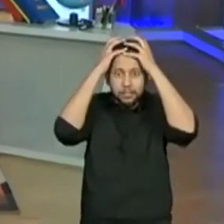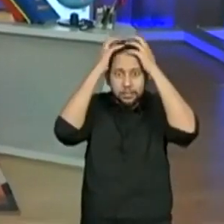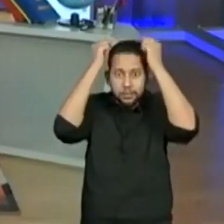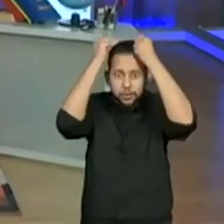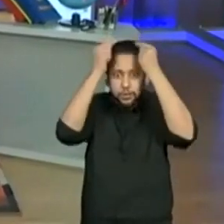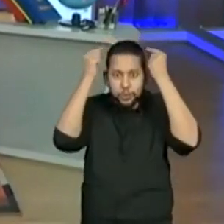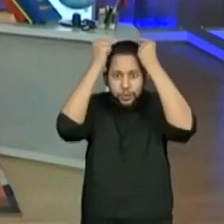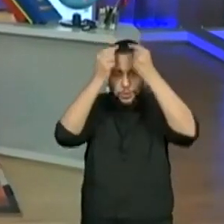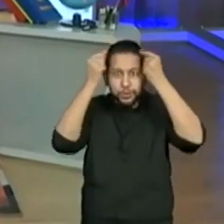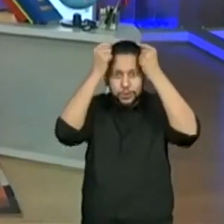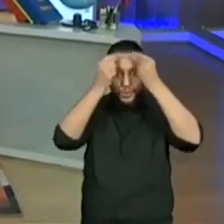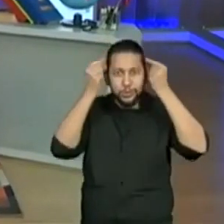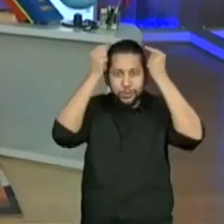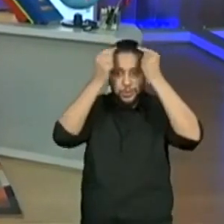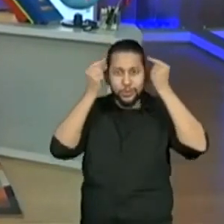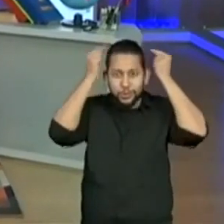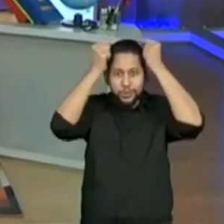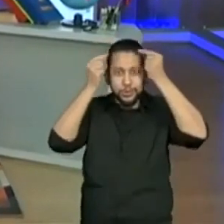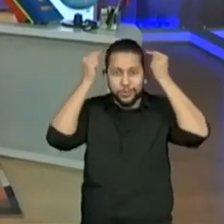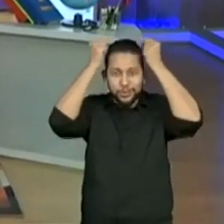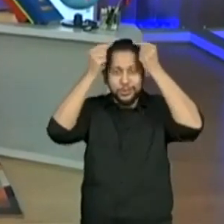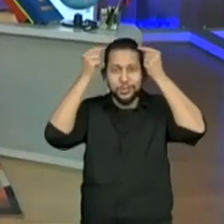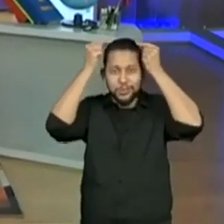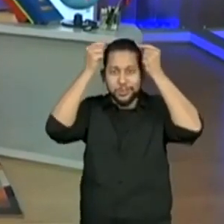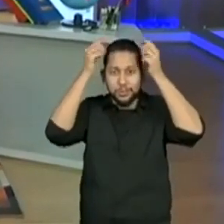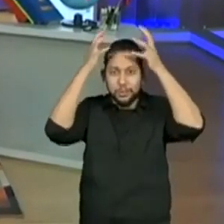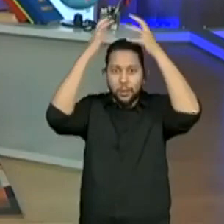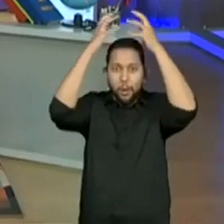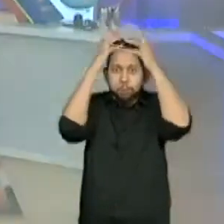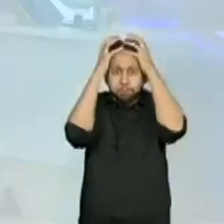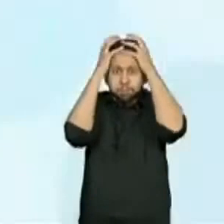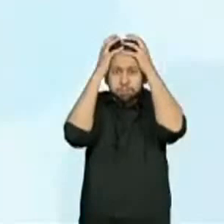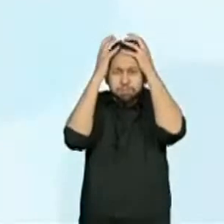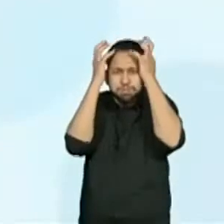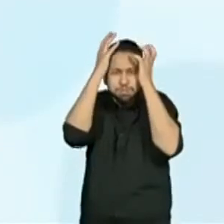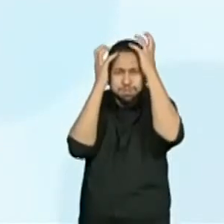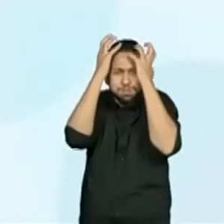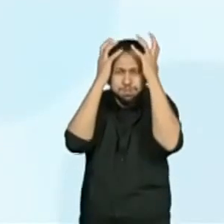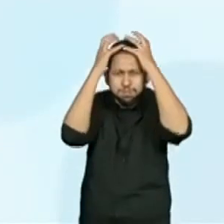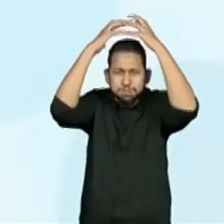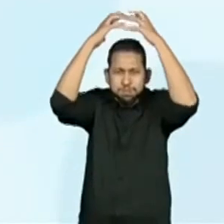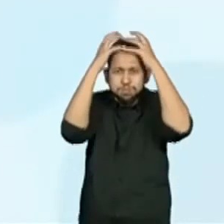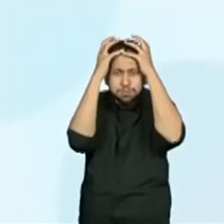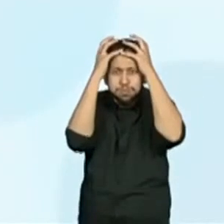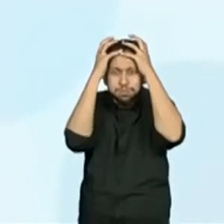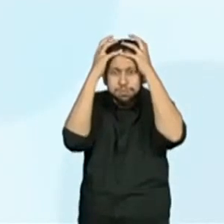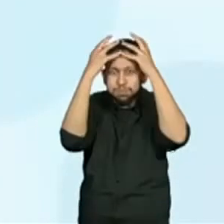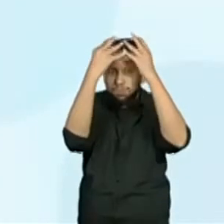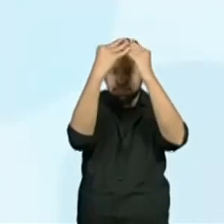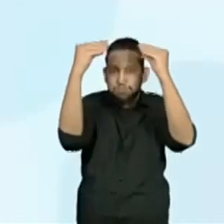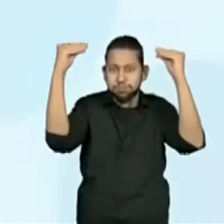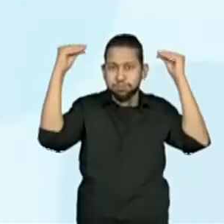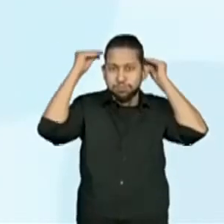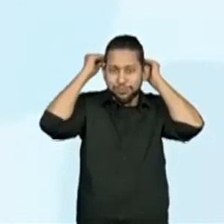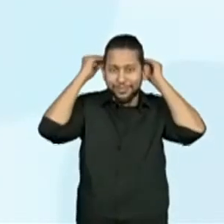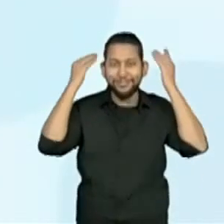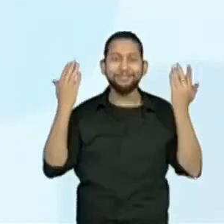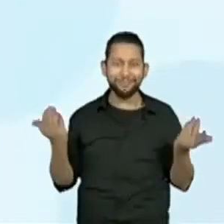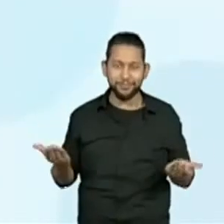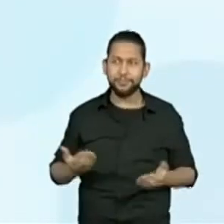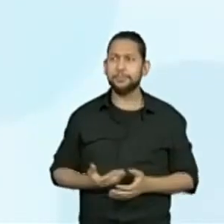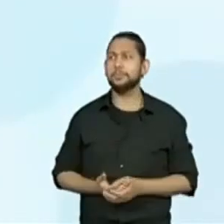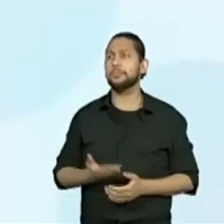que era ter os caracóizinhos no cabelo. E a nossa resposta é isso, ó. Refere-se a uma